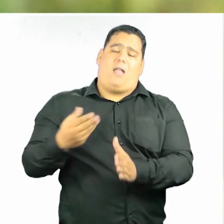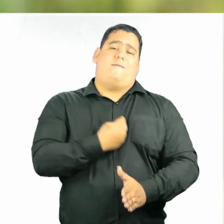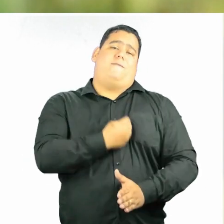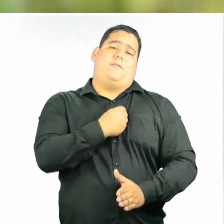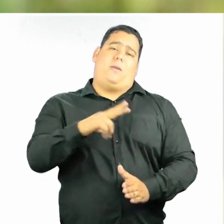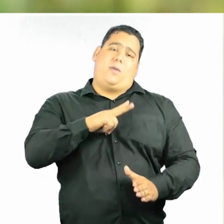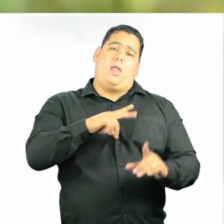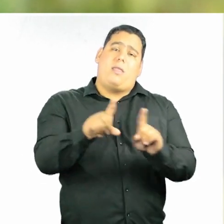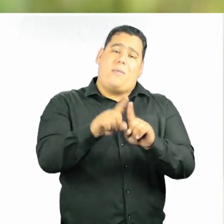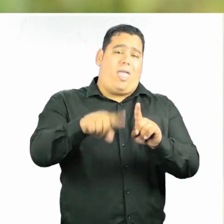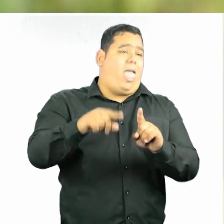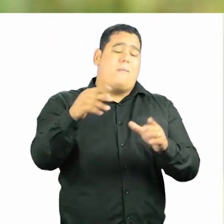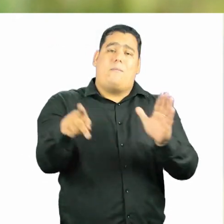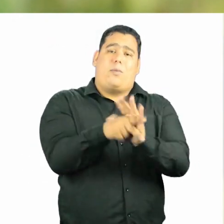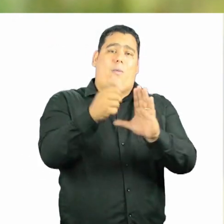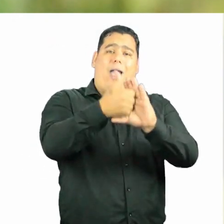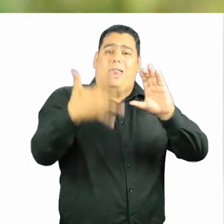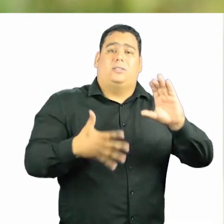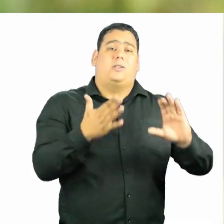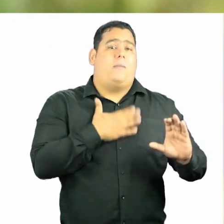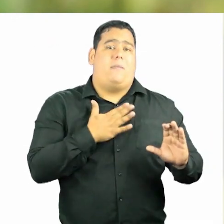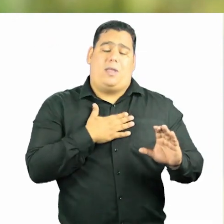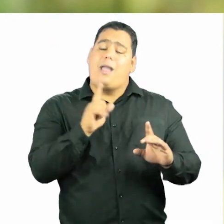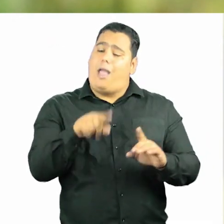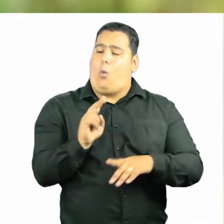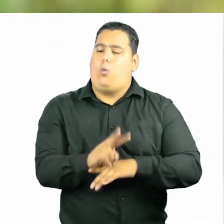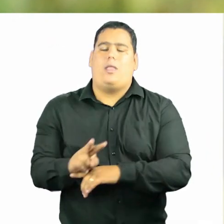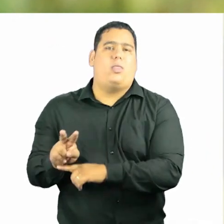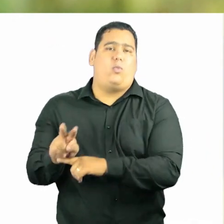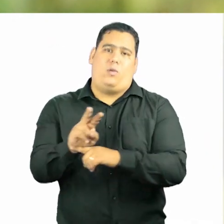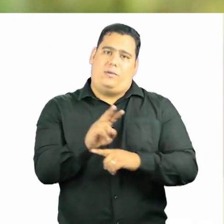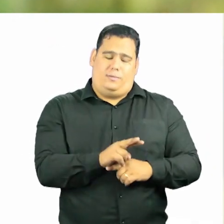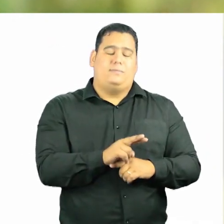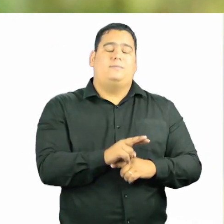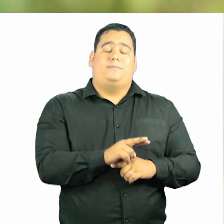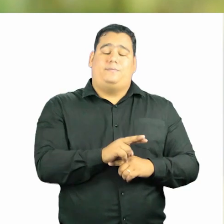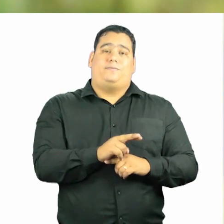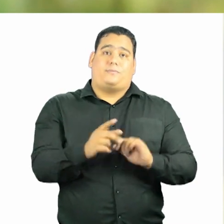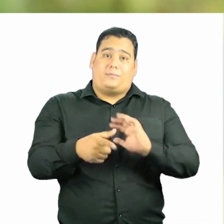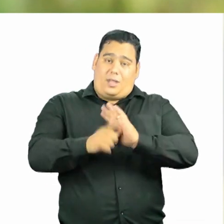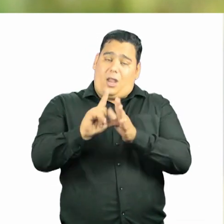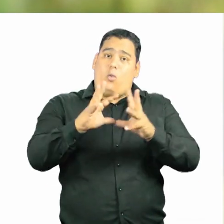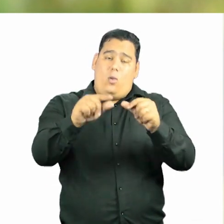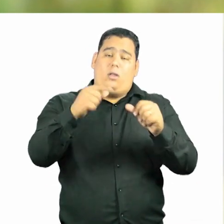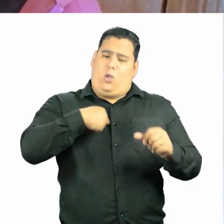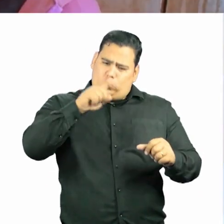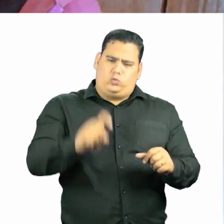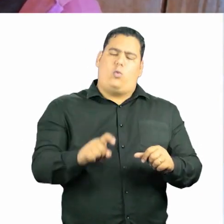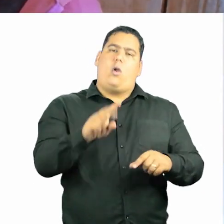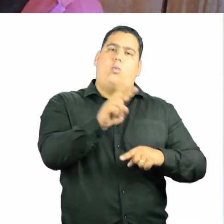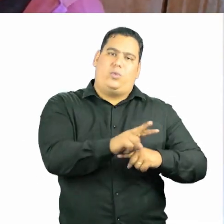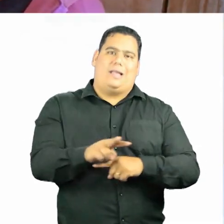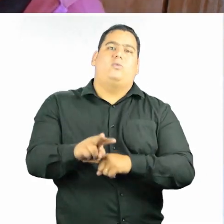uma característica minha ser cuidadora. Antes de tudo, sou uma cuidadora.